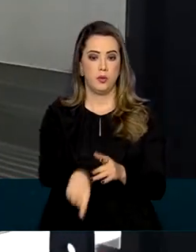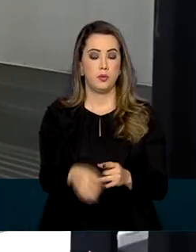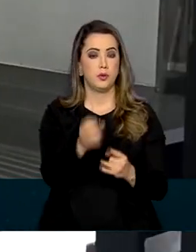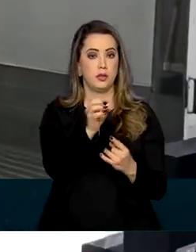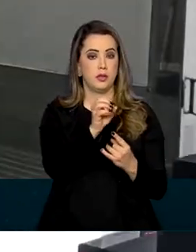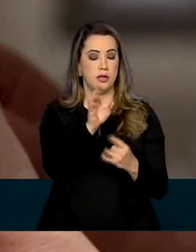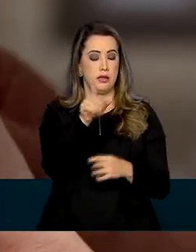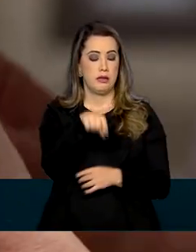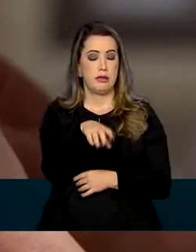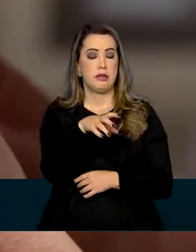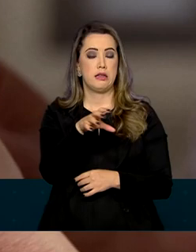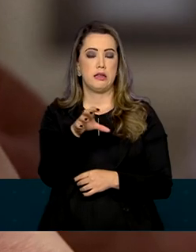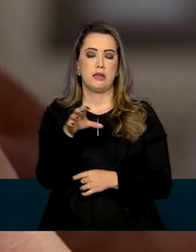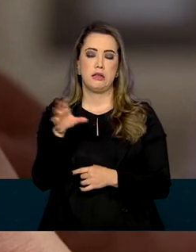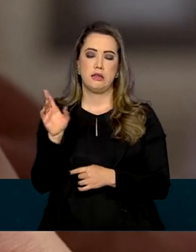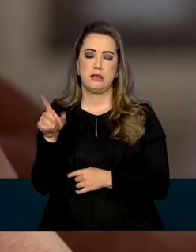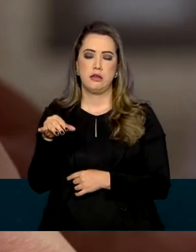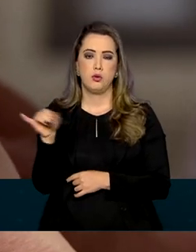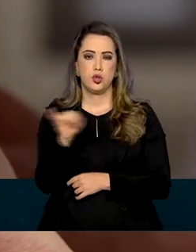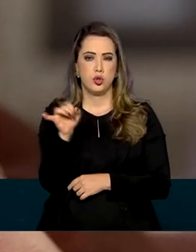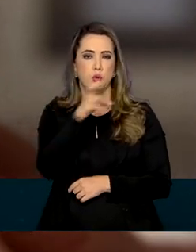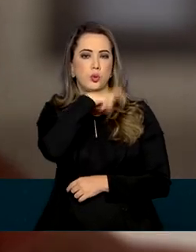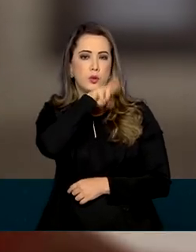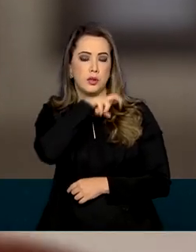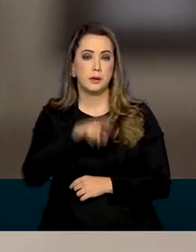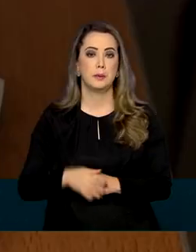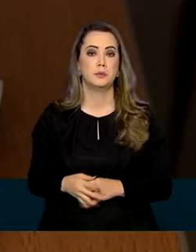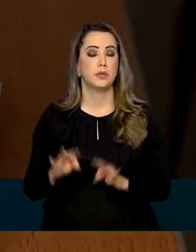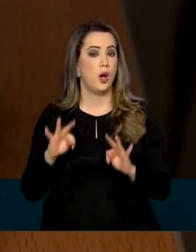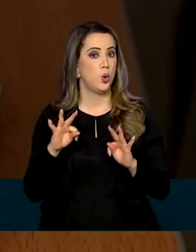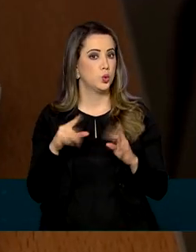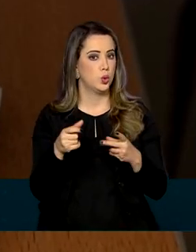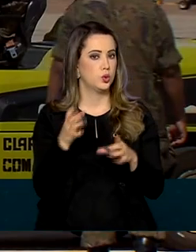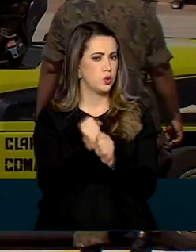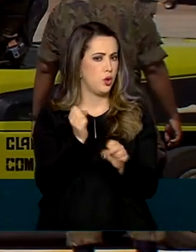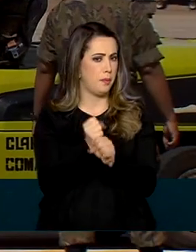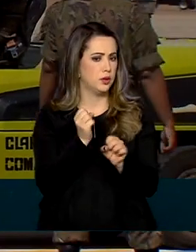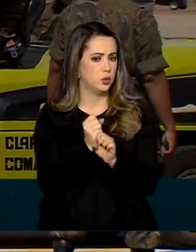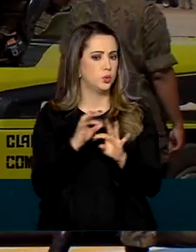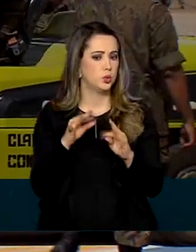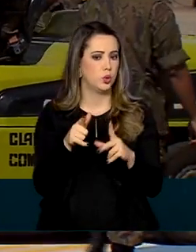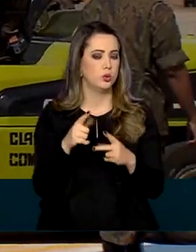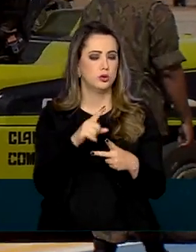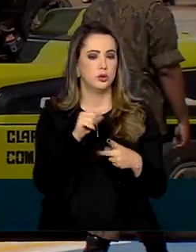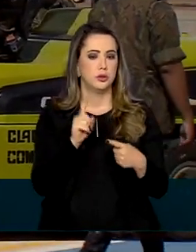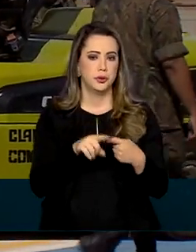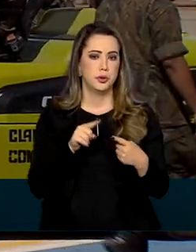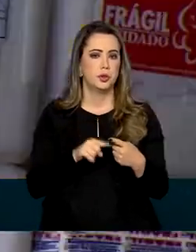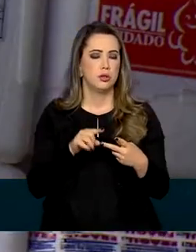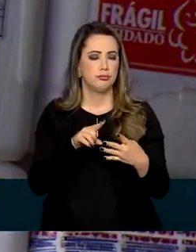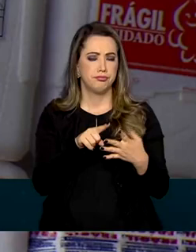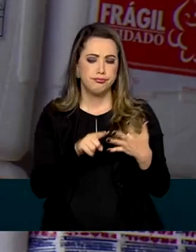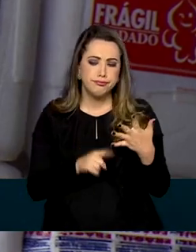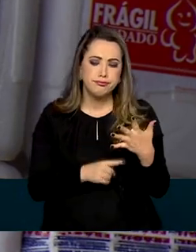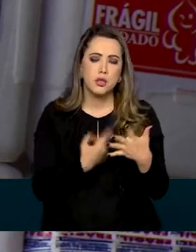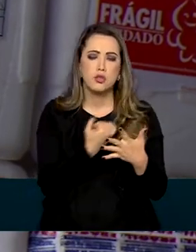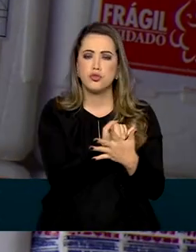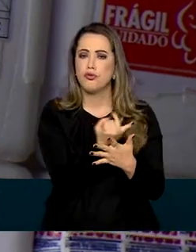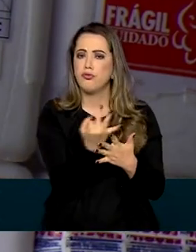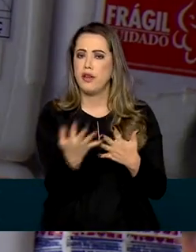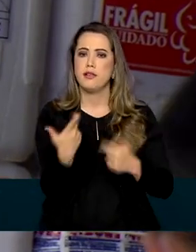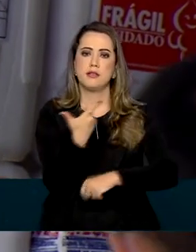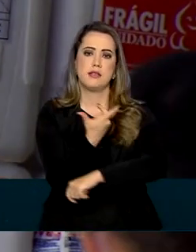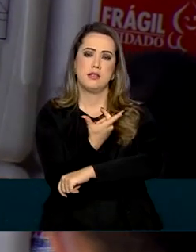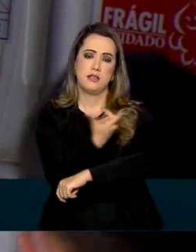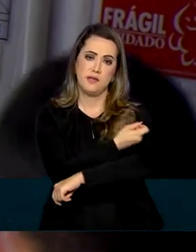importado. Ao todo, somando ainda as doses adquiridas do consórcio global Covax Facility, do laboratório Precisa,